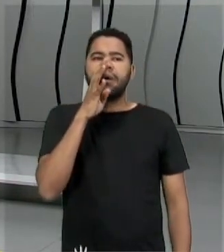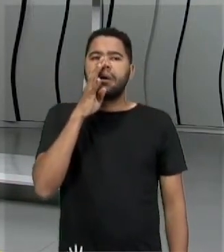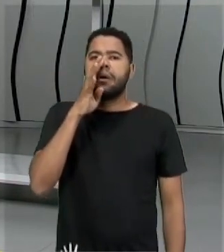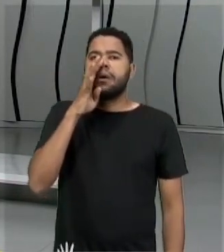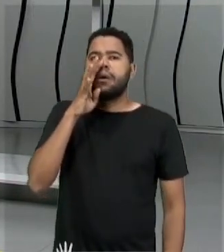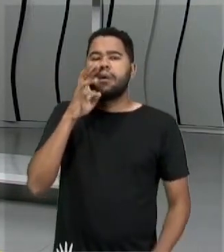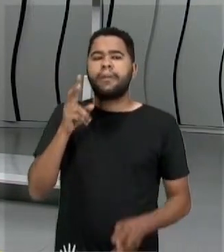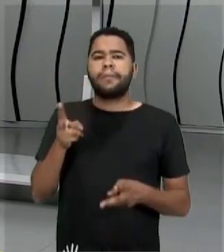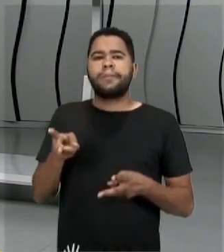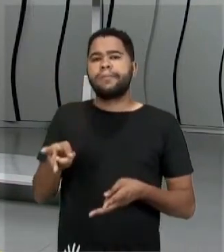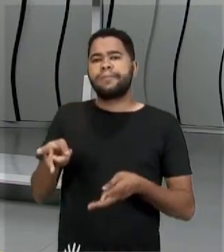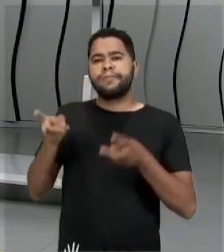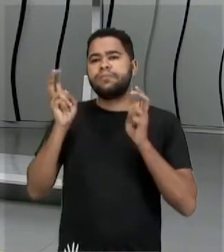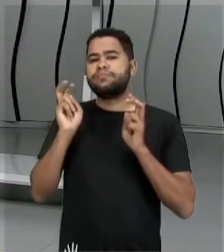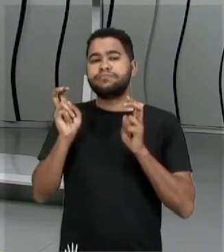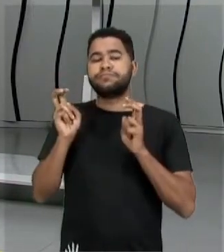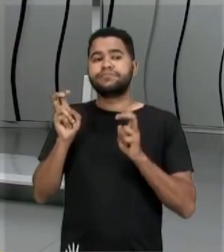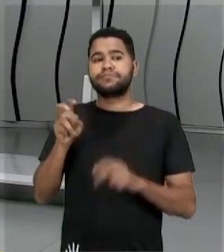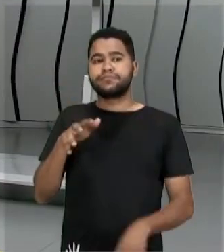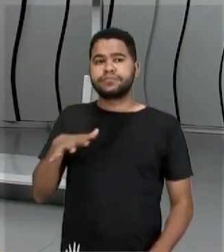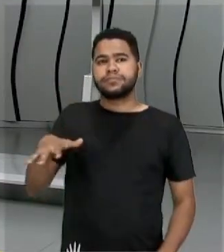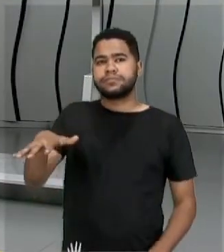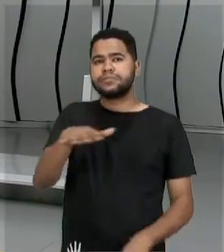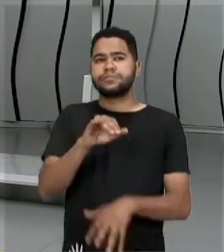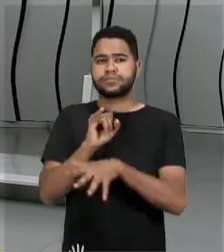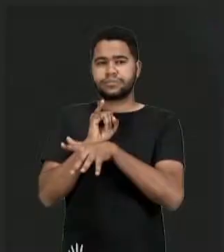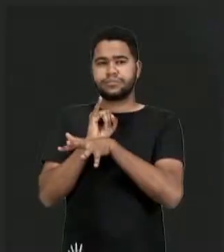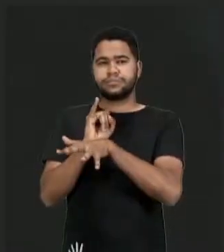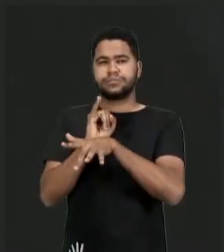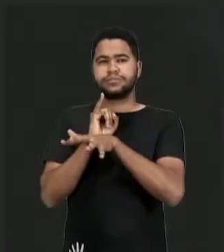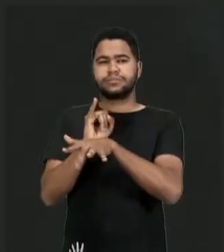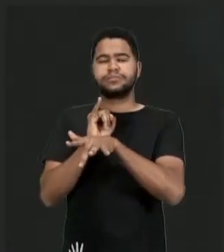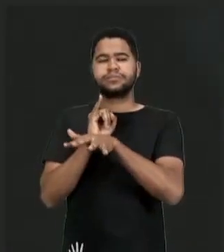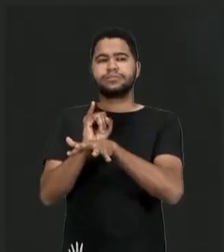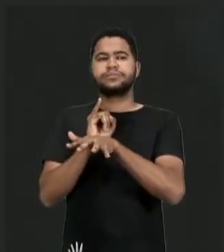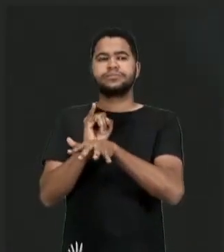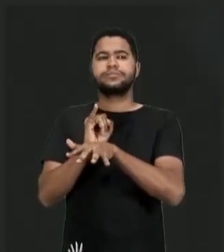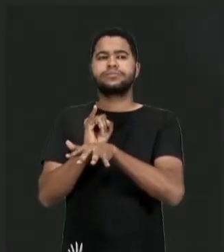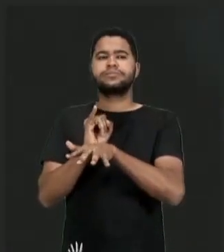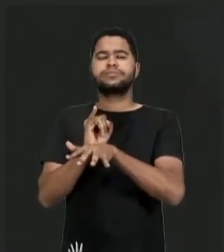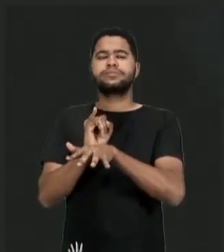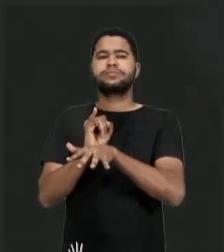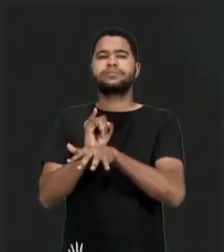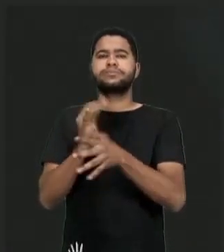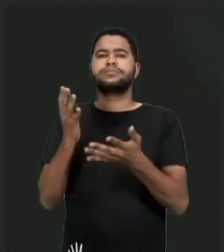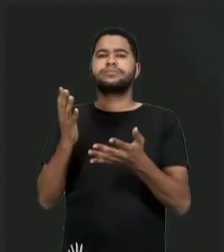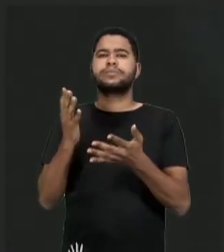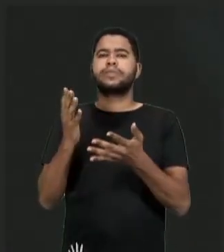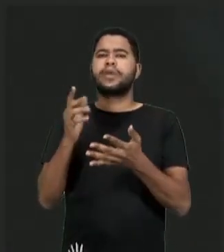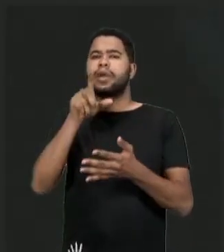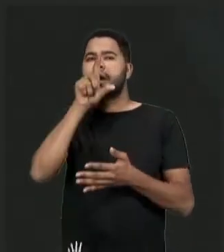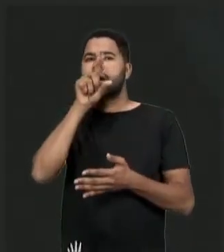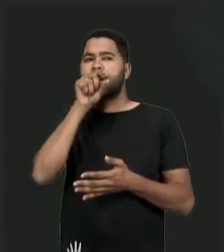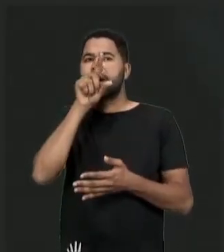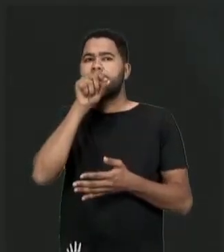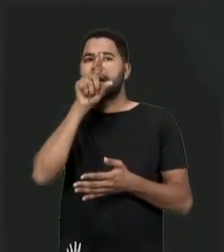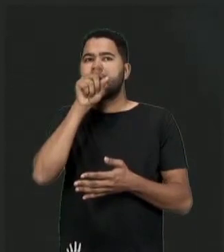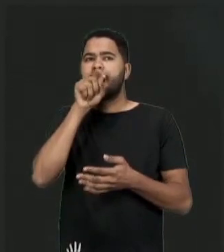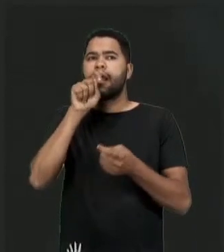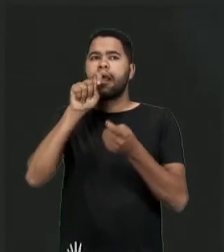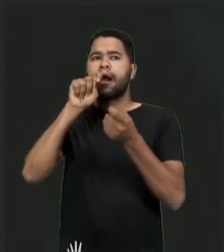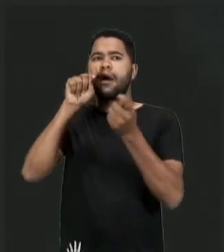percebeu que nessas ilhas, essas aves, elas se